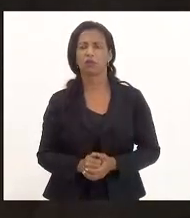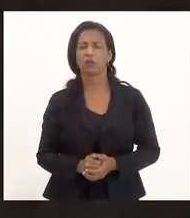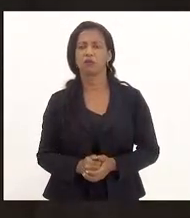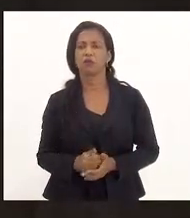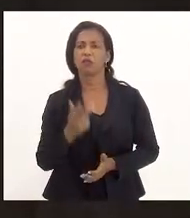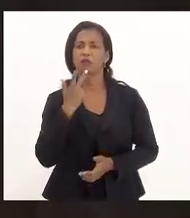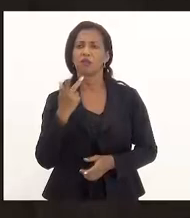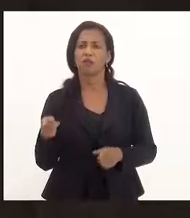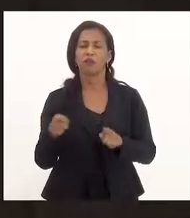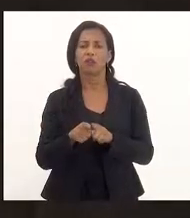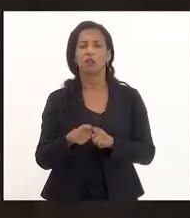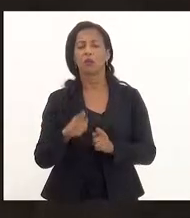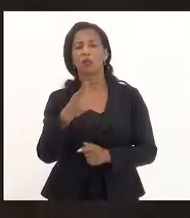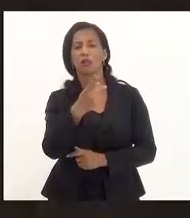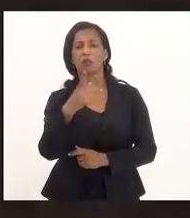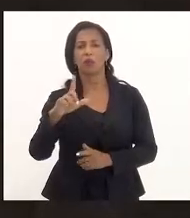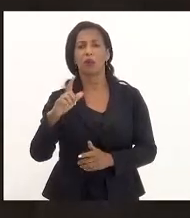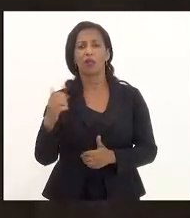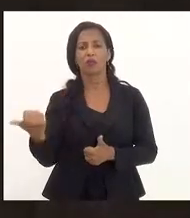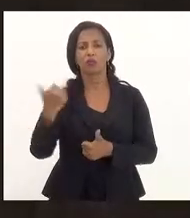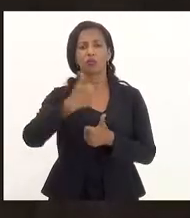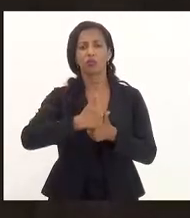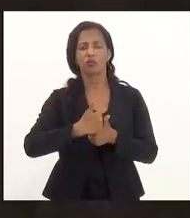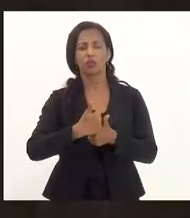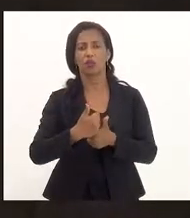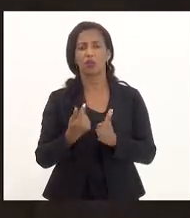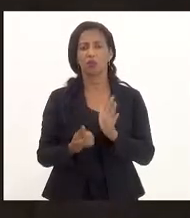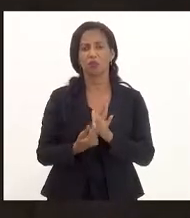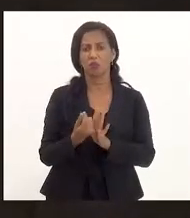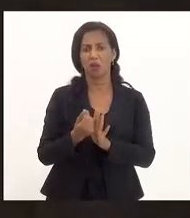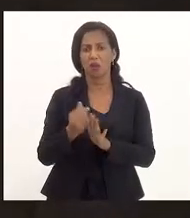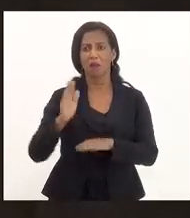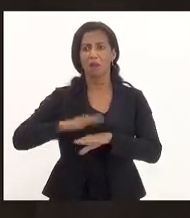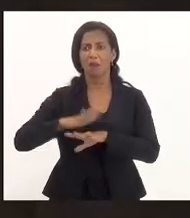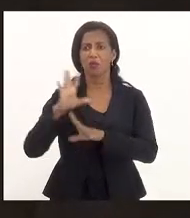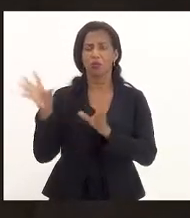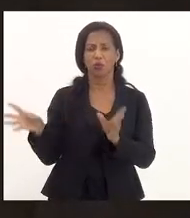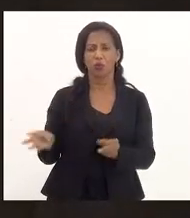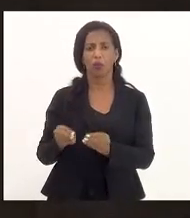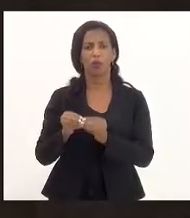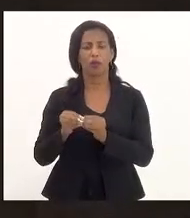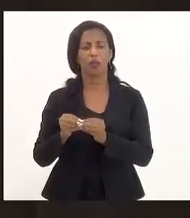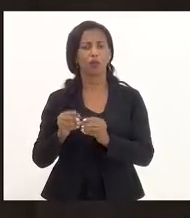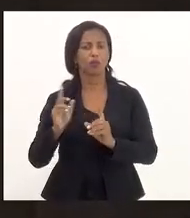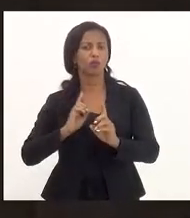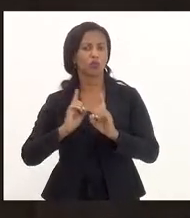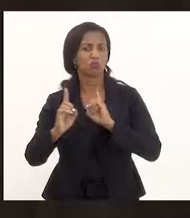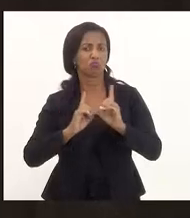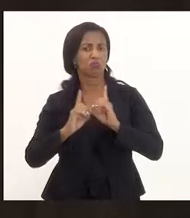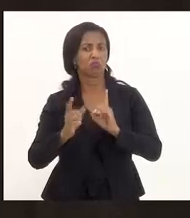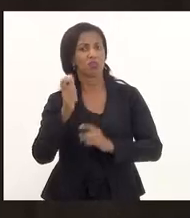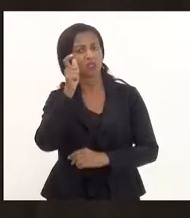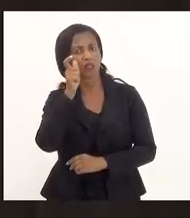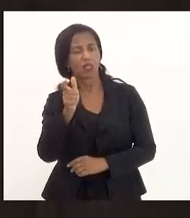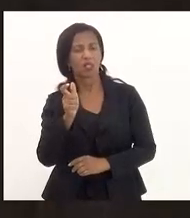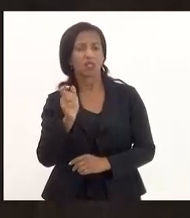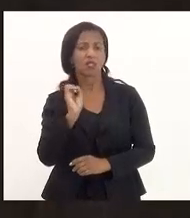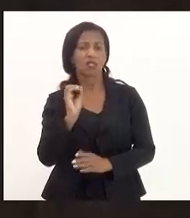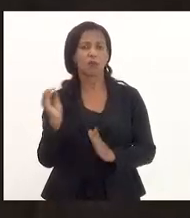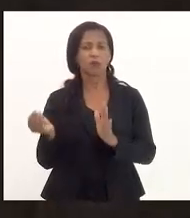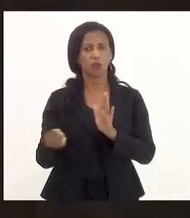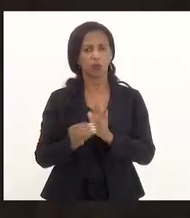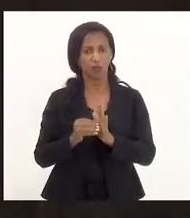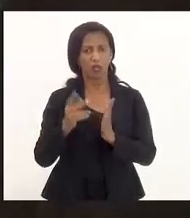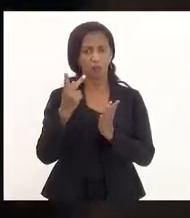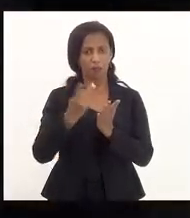dizer que eu tenho um projeto de substituição tributária que é muito mais completo do que a gente vem debatendo aqui. Seria interessante se a gente colocasse a